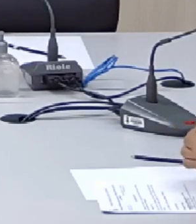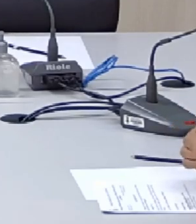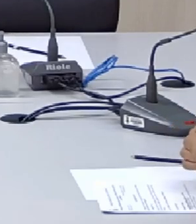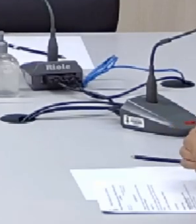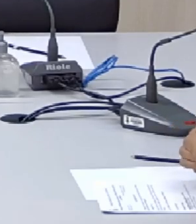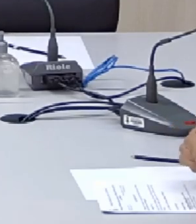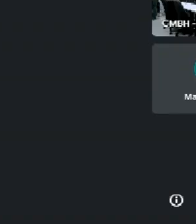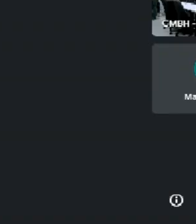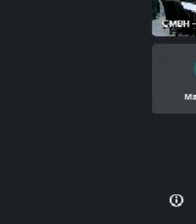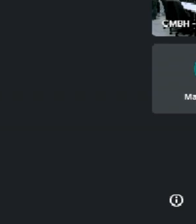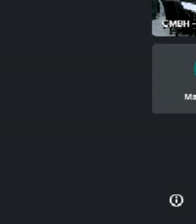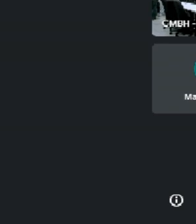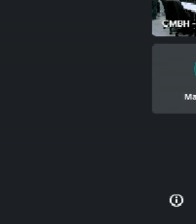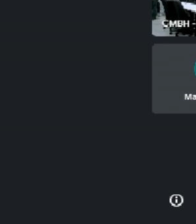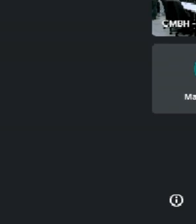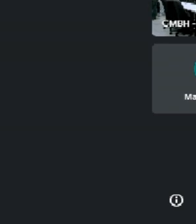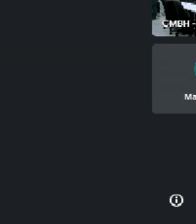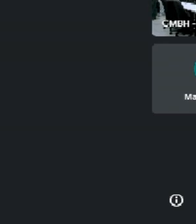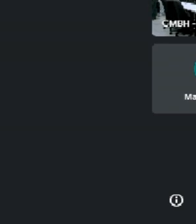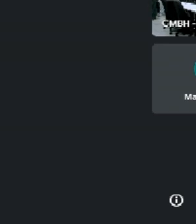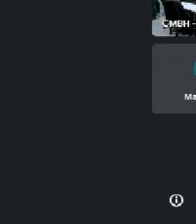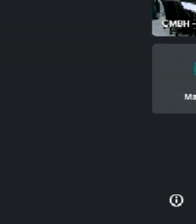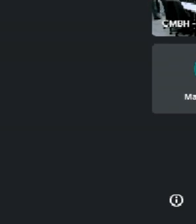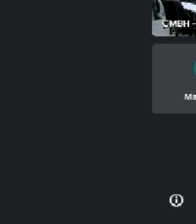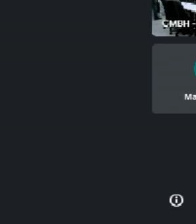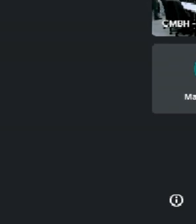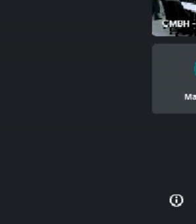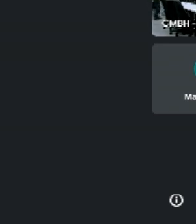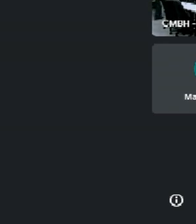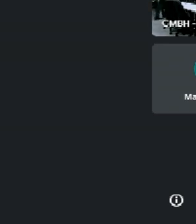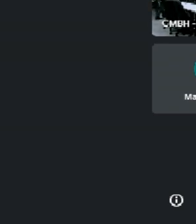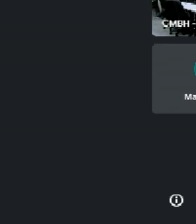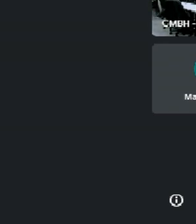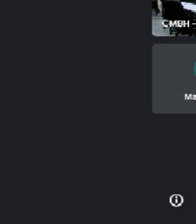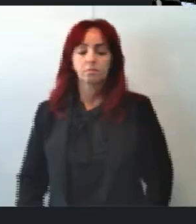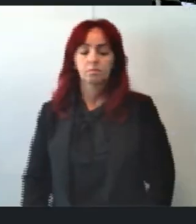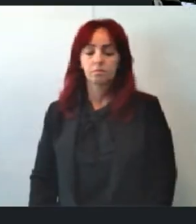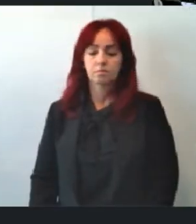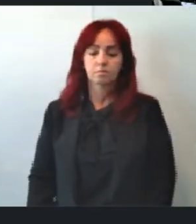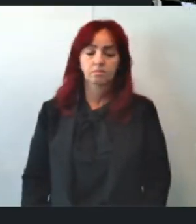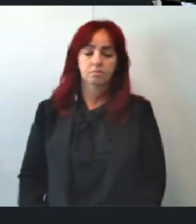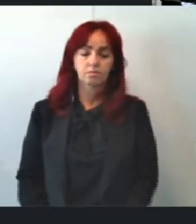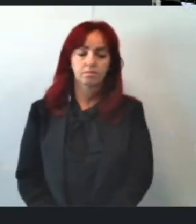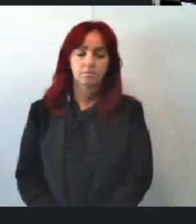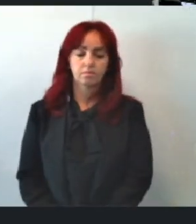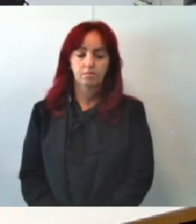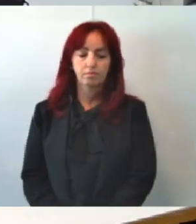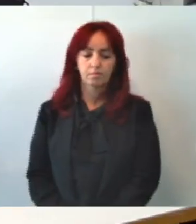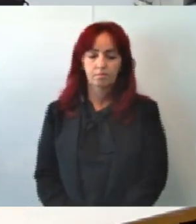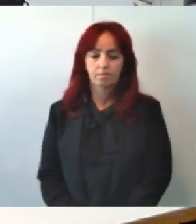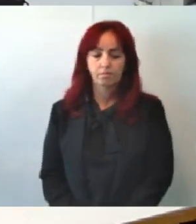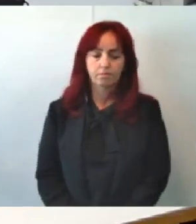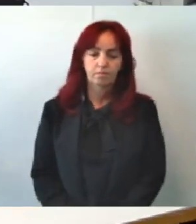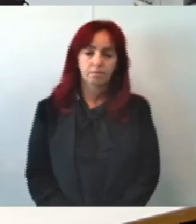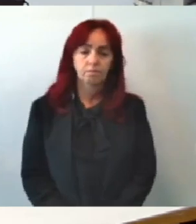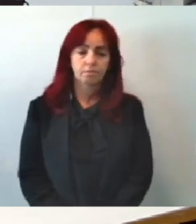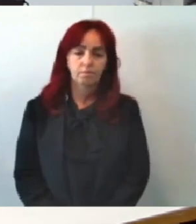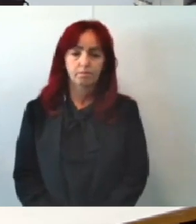Bruno Miranda Não chegou ainda Eu também estou presente Então